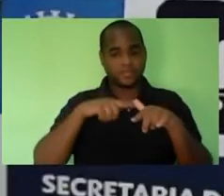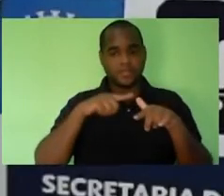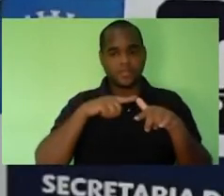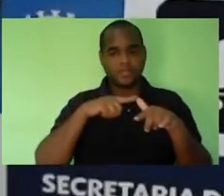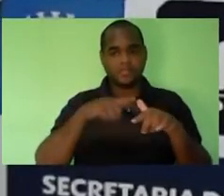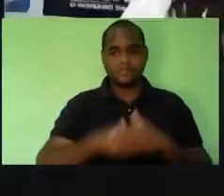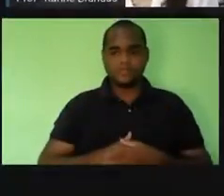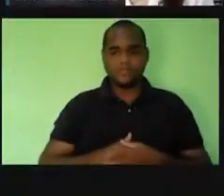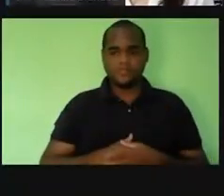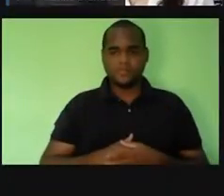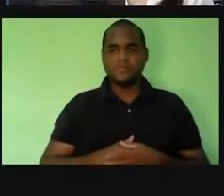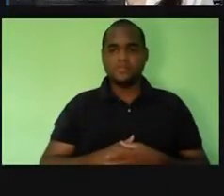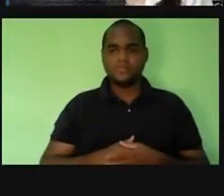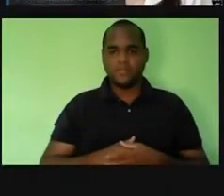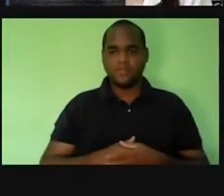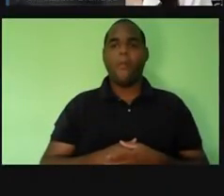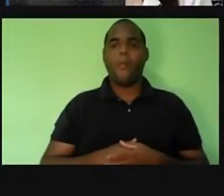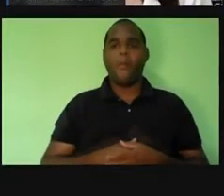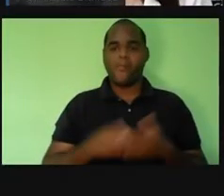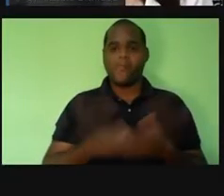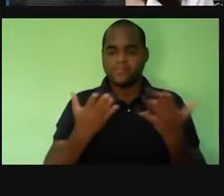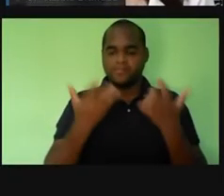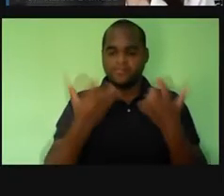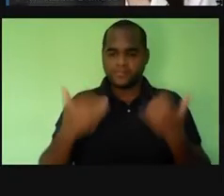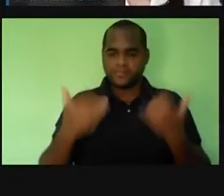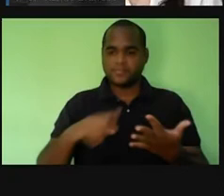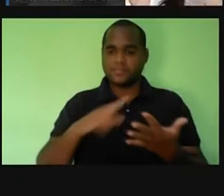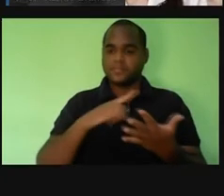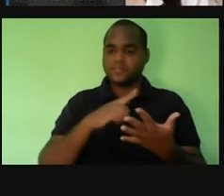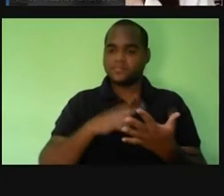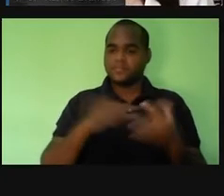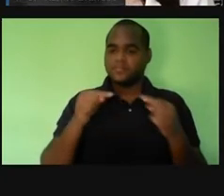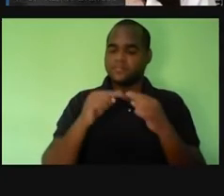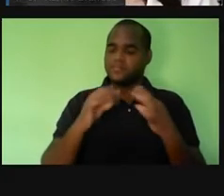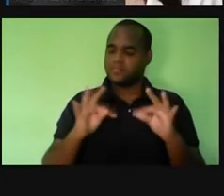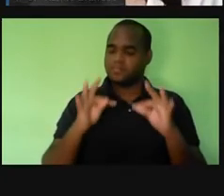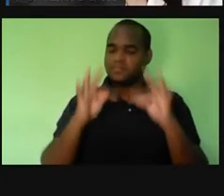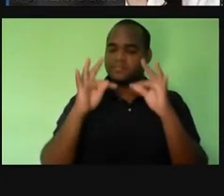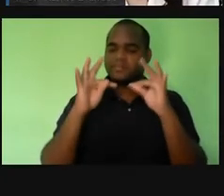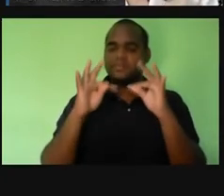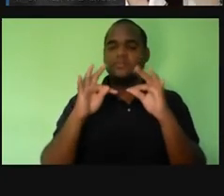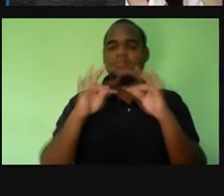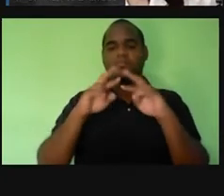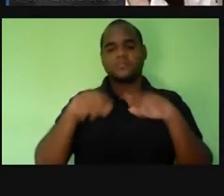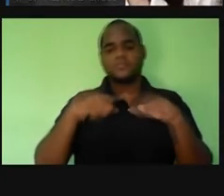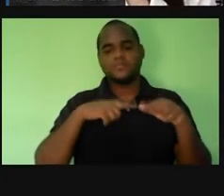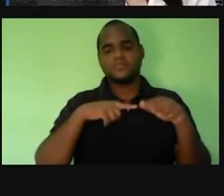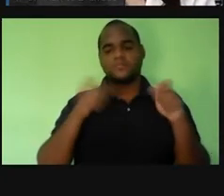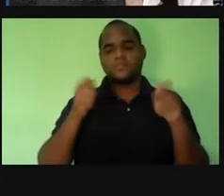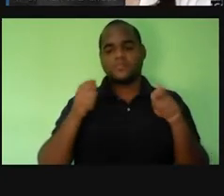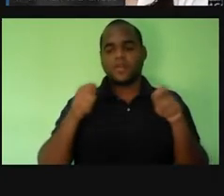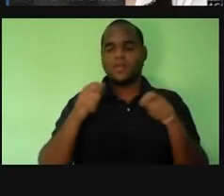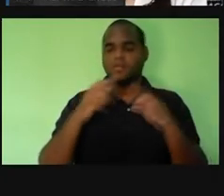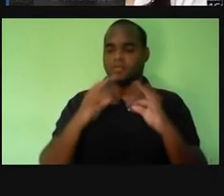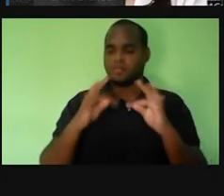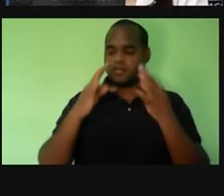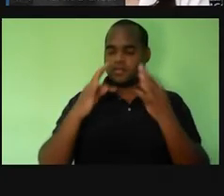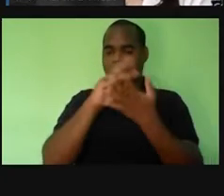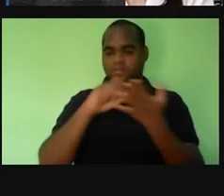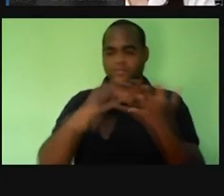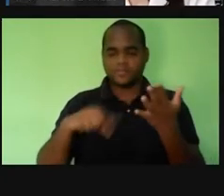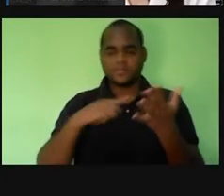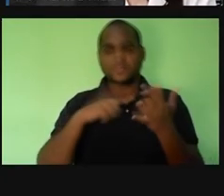momento aqui, certo? Das tecnologias, né? A gente vê ferramentas tecnológicas e